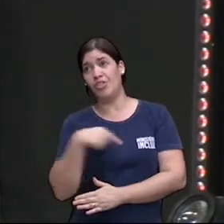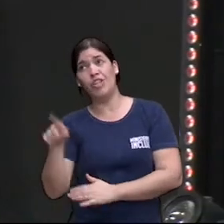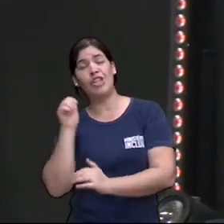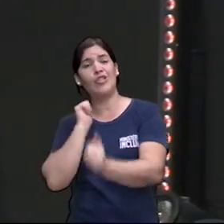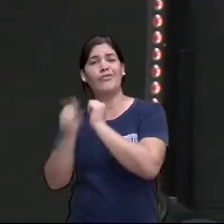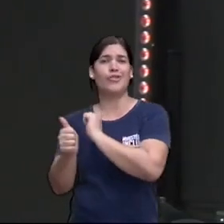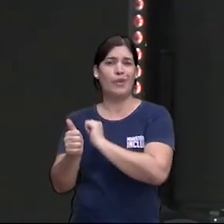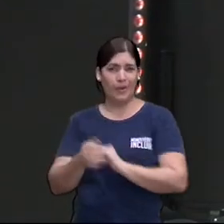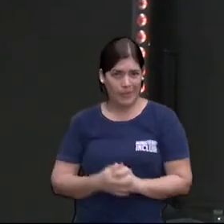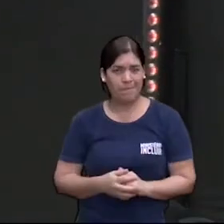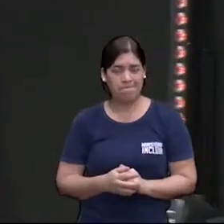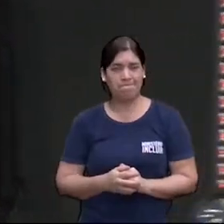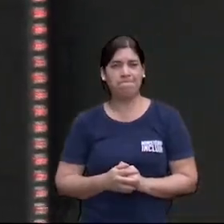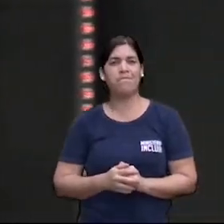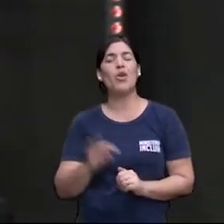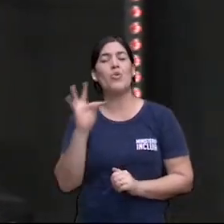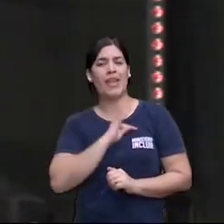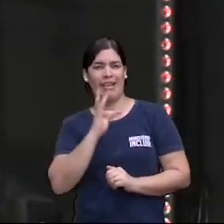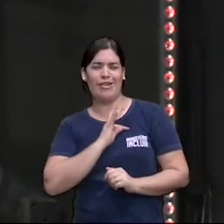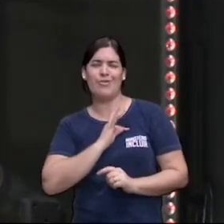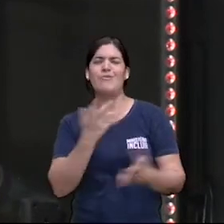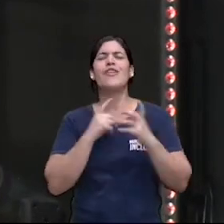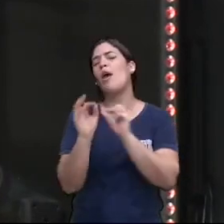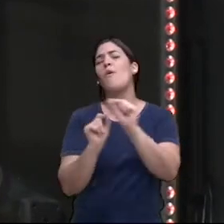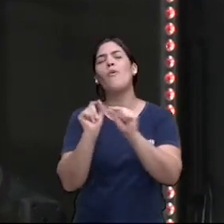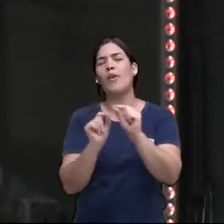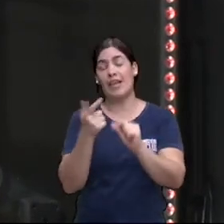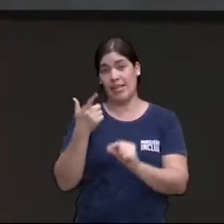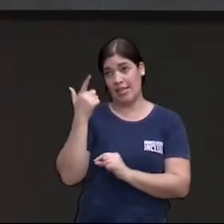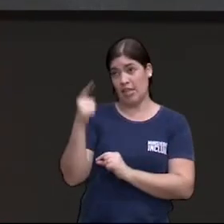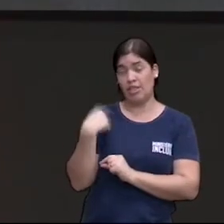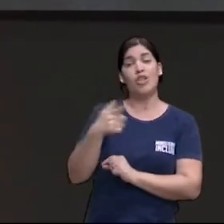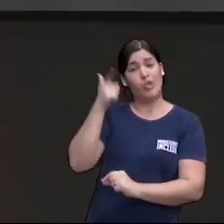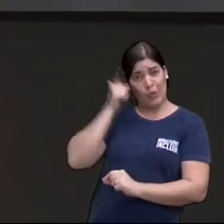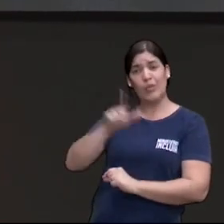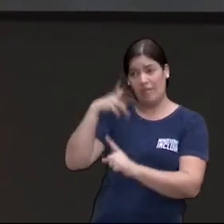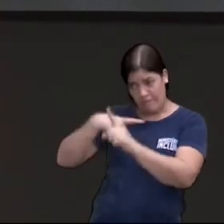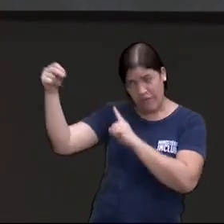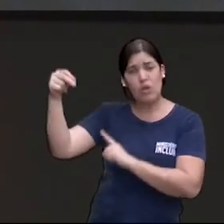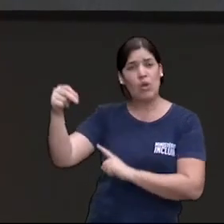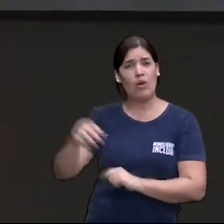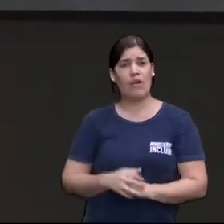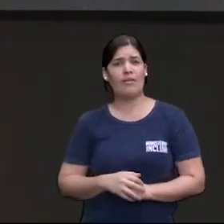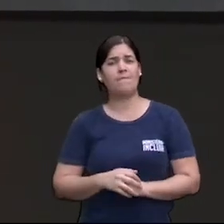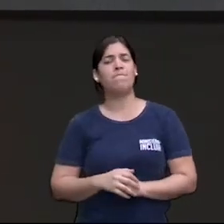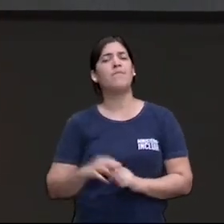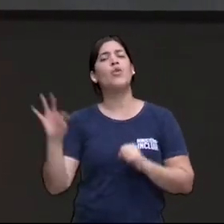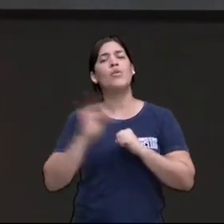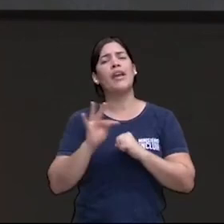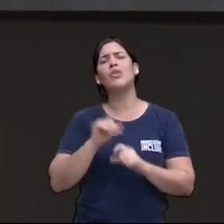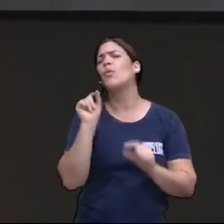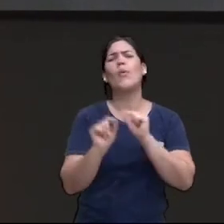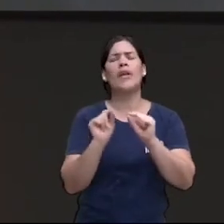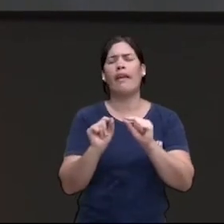O técnico quer que a gente vença, tenha vitória e o técnico é o Espírito Santo